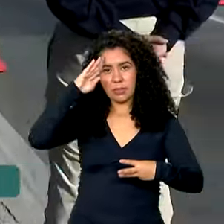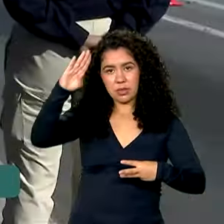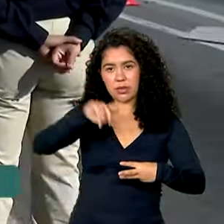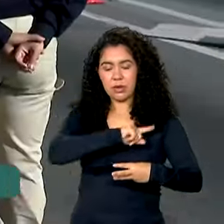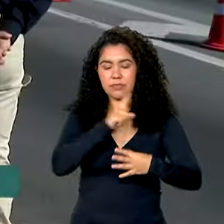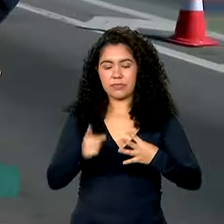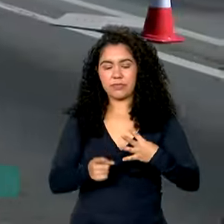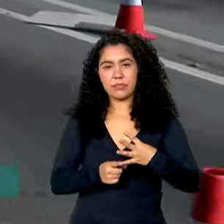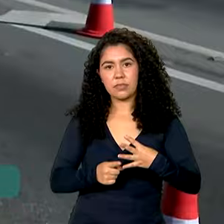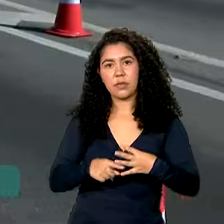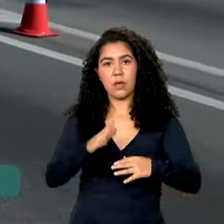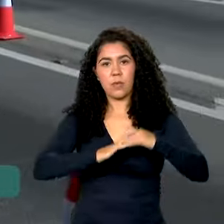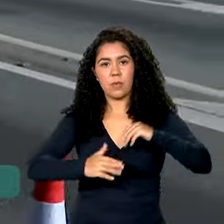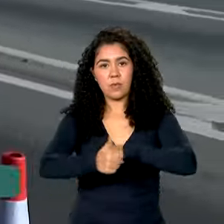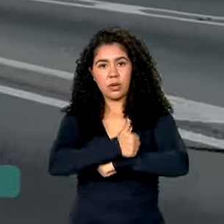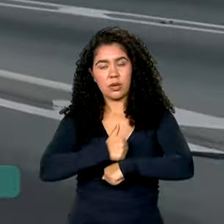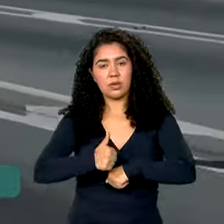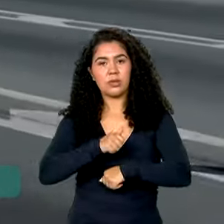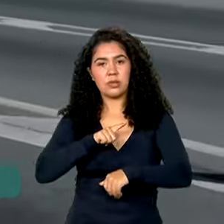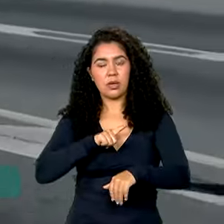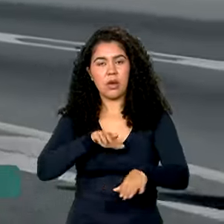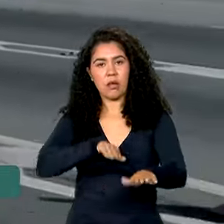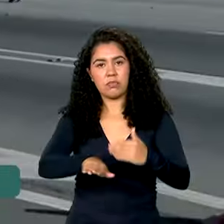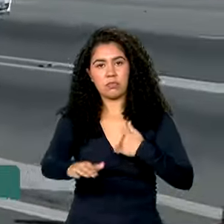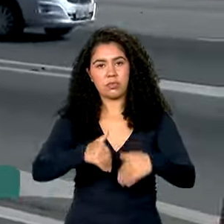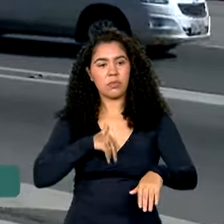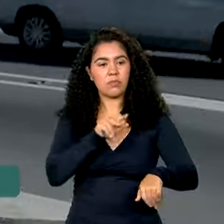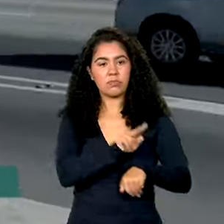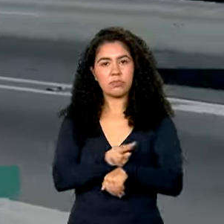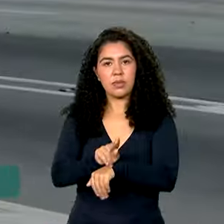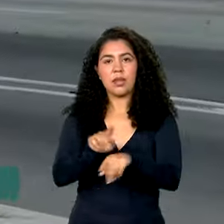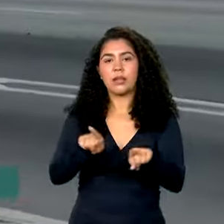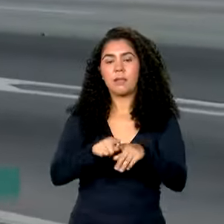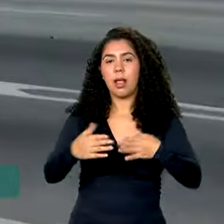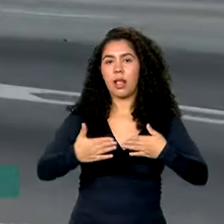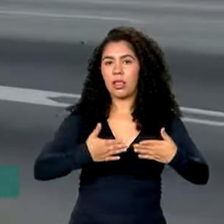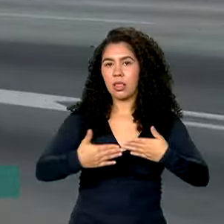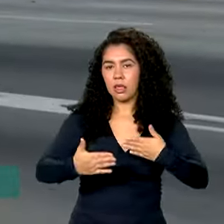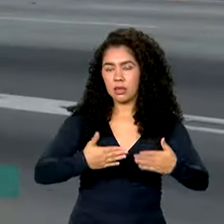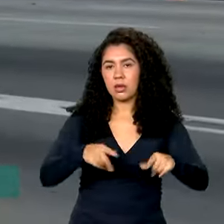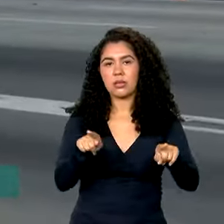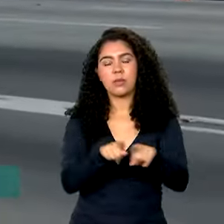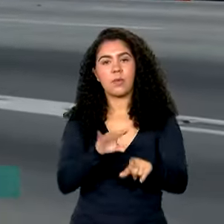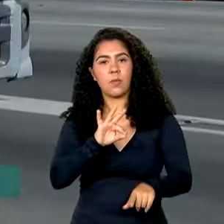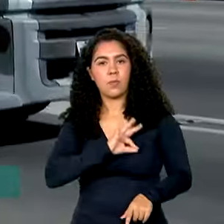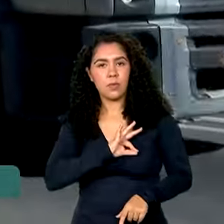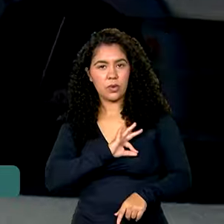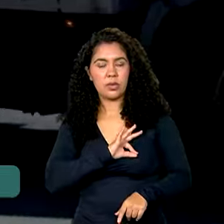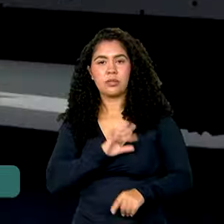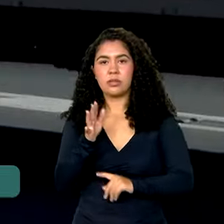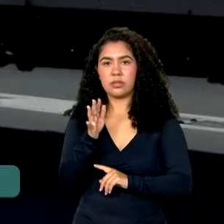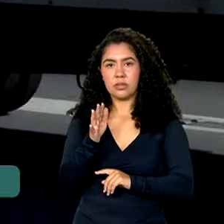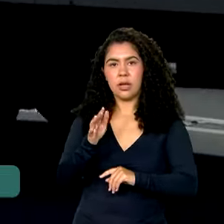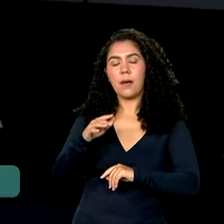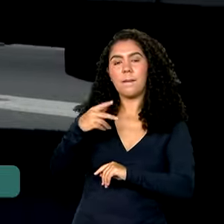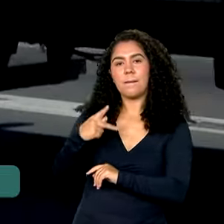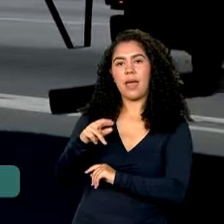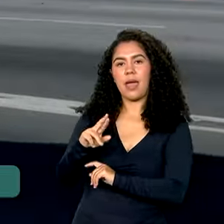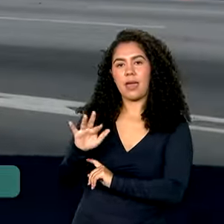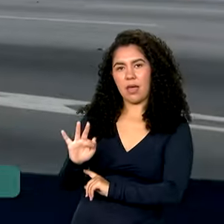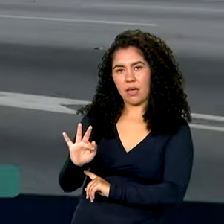Agentes de Trânsito Municipais, DETRANS, Polícia Rodoviária, SAMU, enfim,